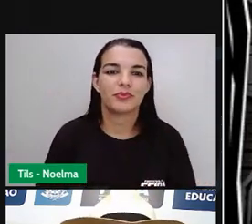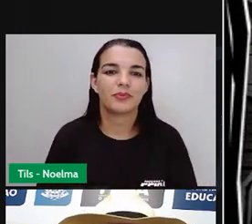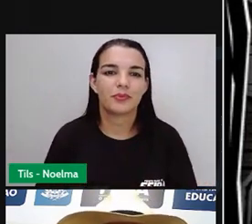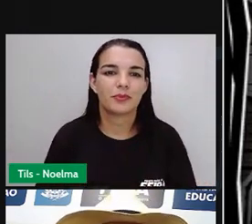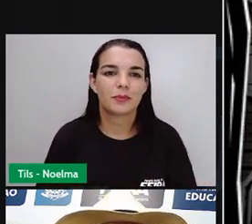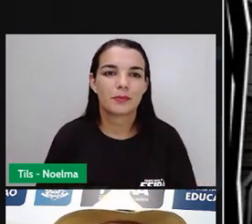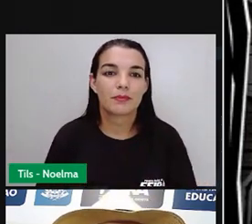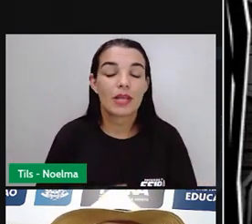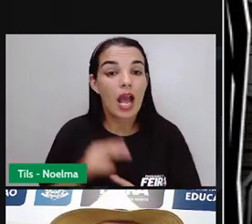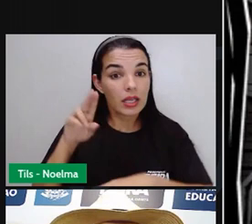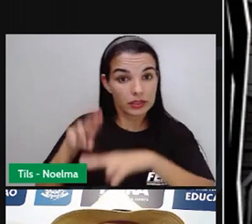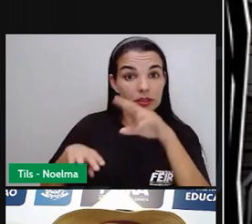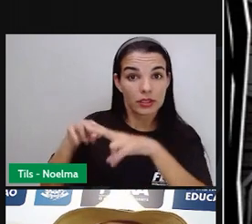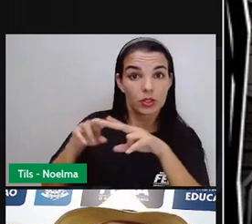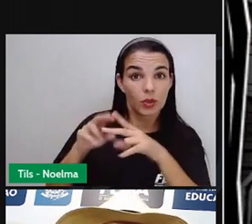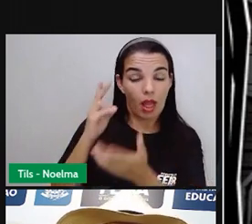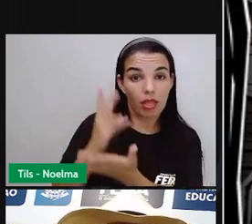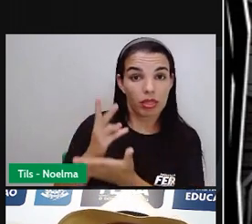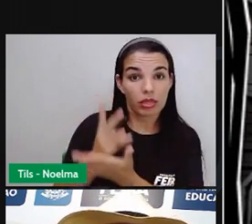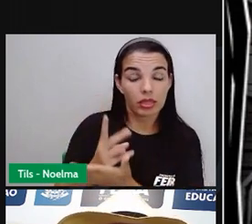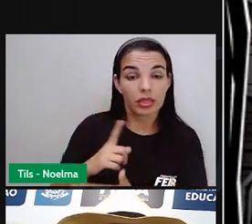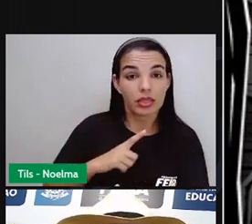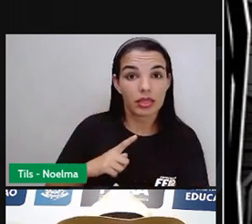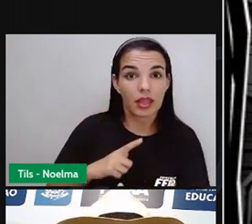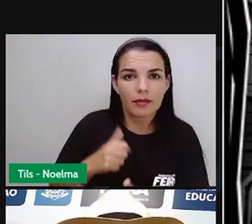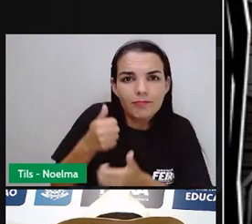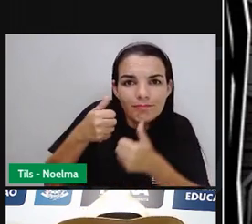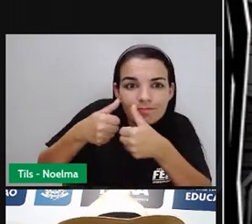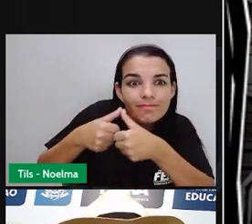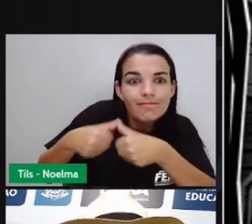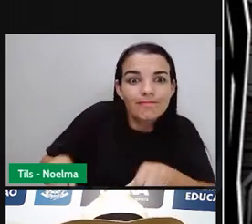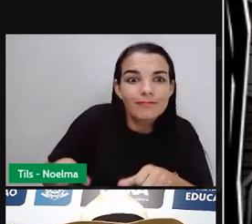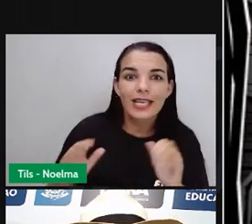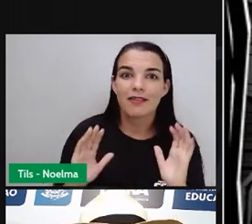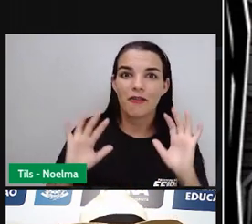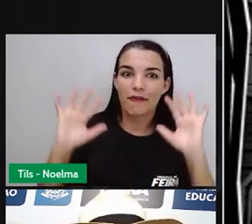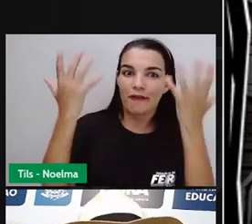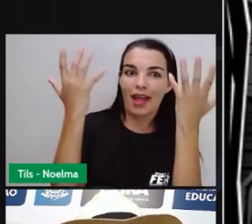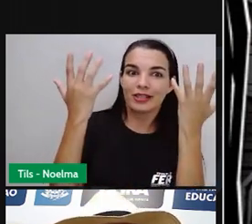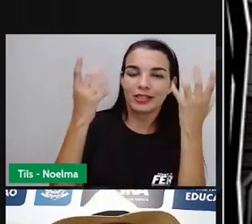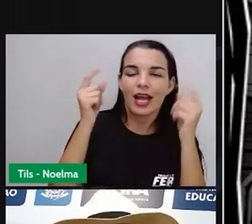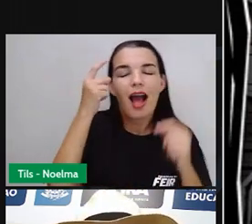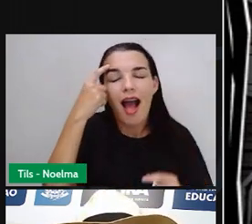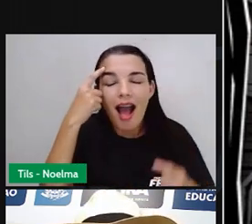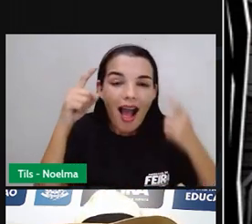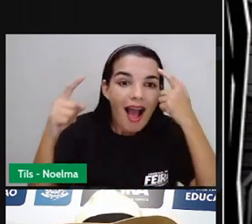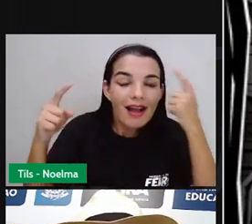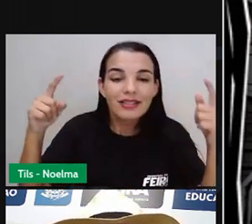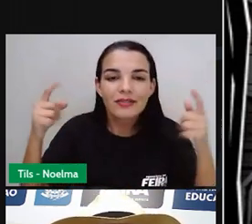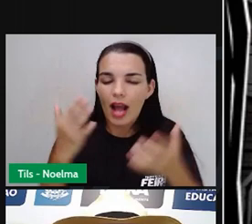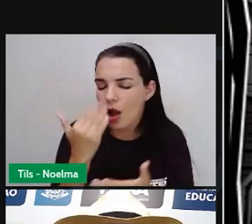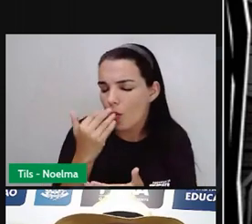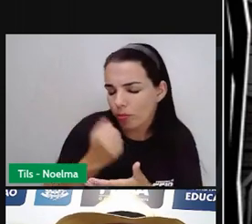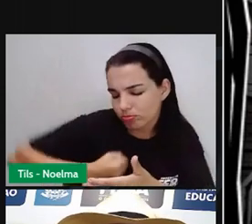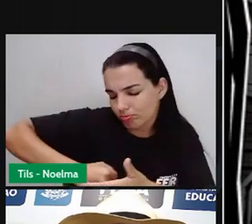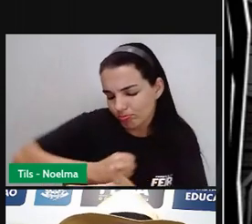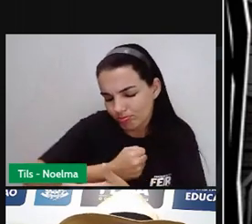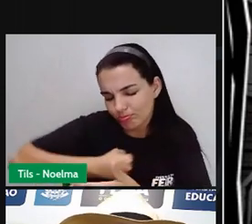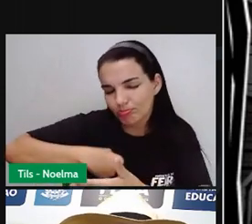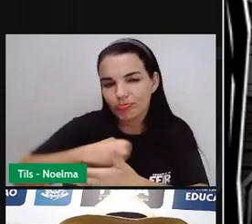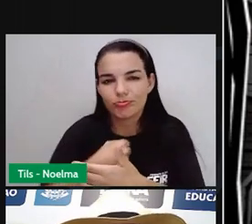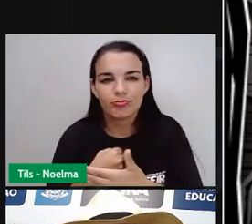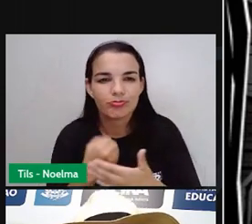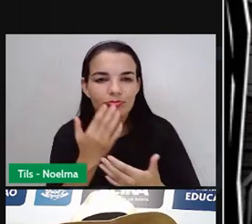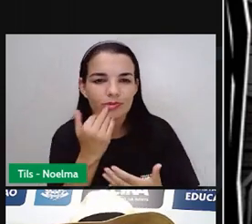São João tem que manter a pestança do arraiar, a adivinhação, o munguzar, o casamento